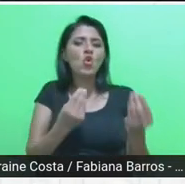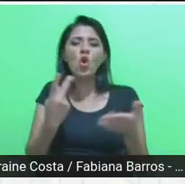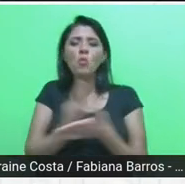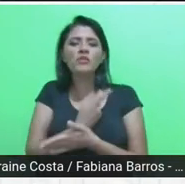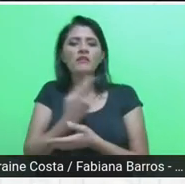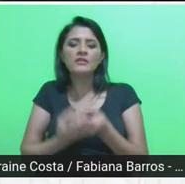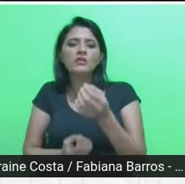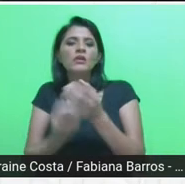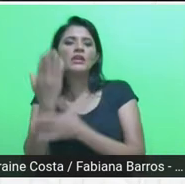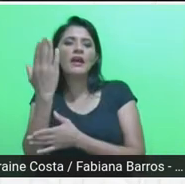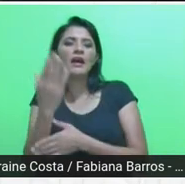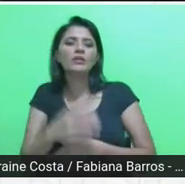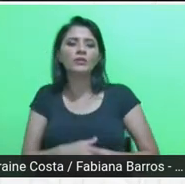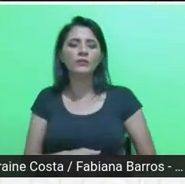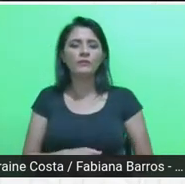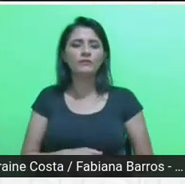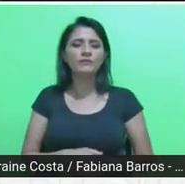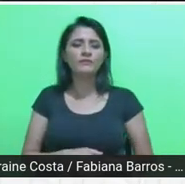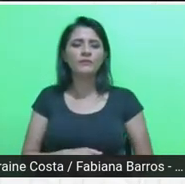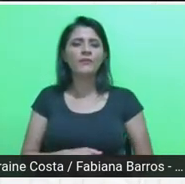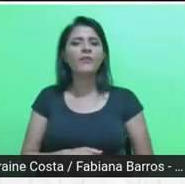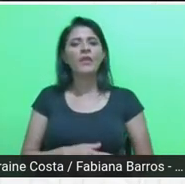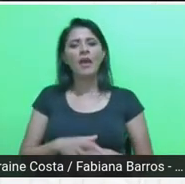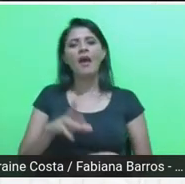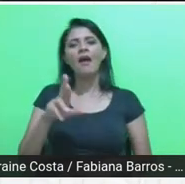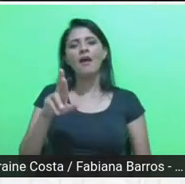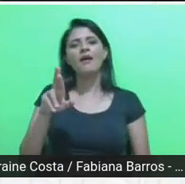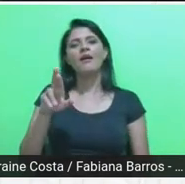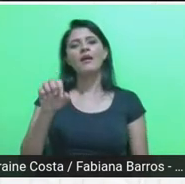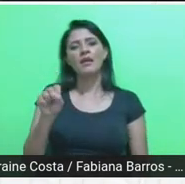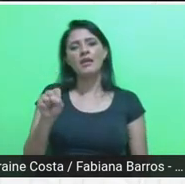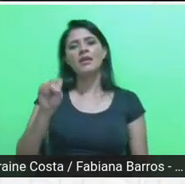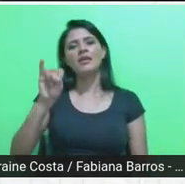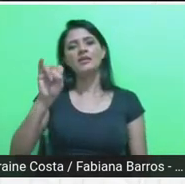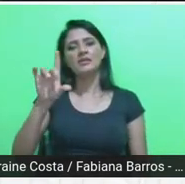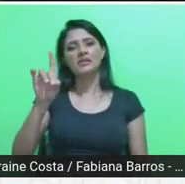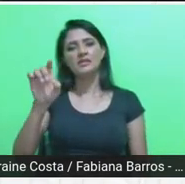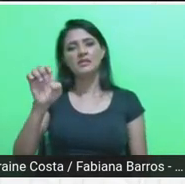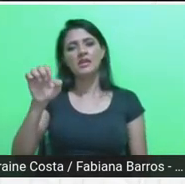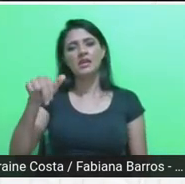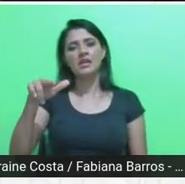a residência, então, a viabilização